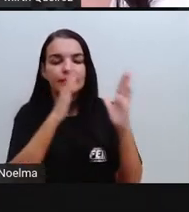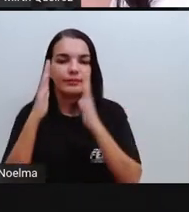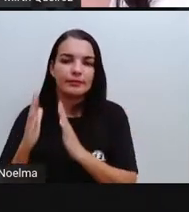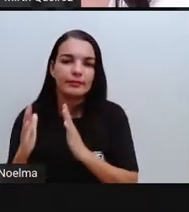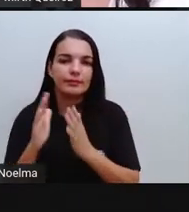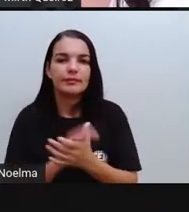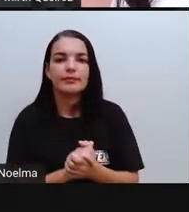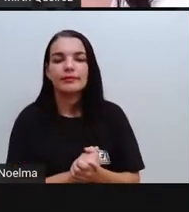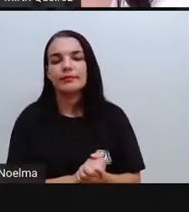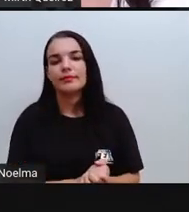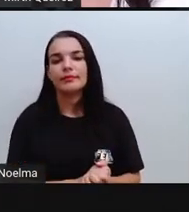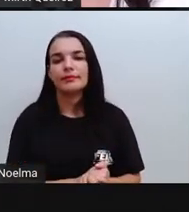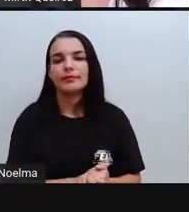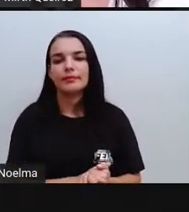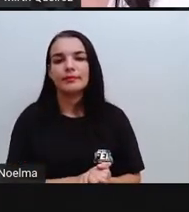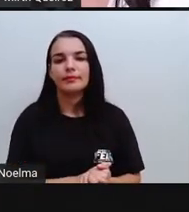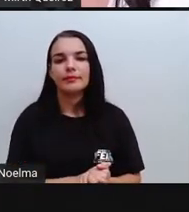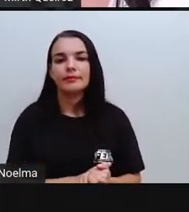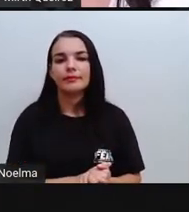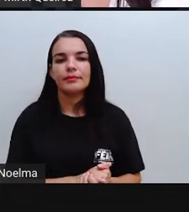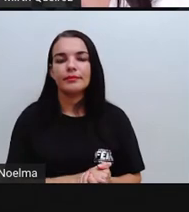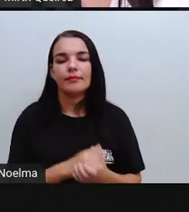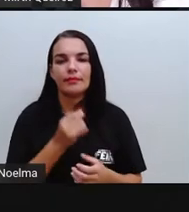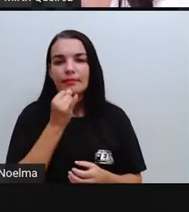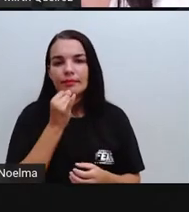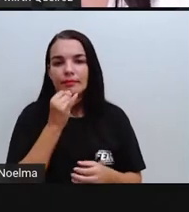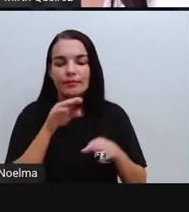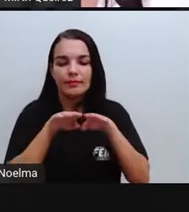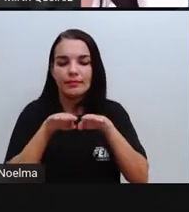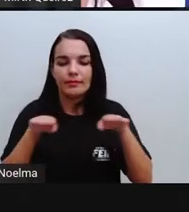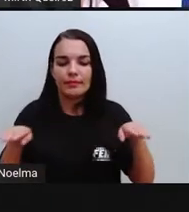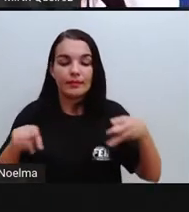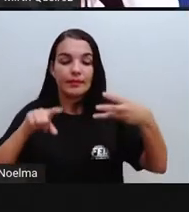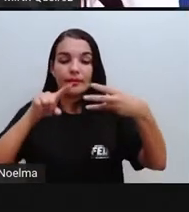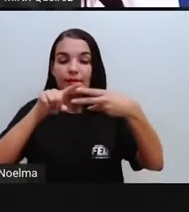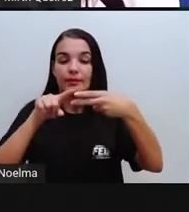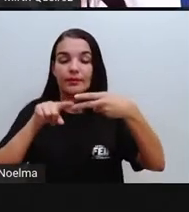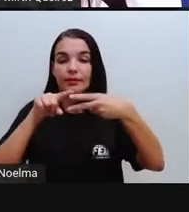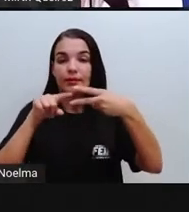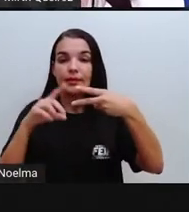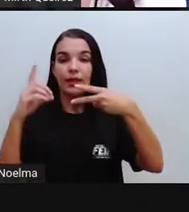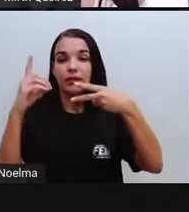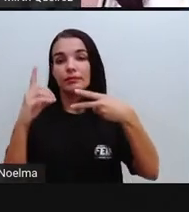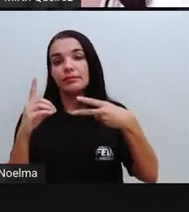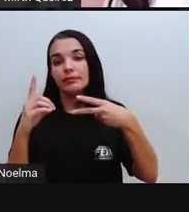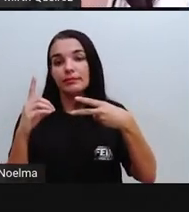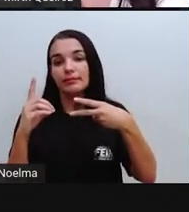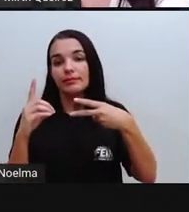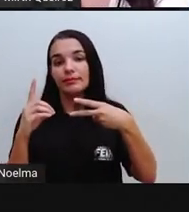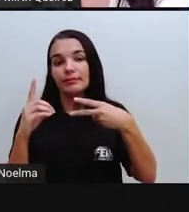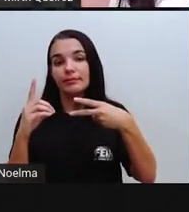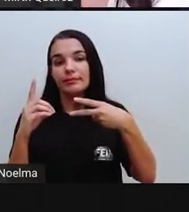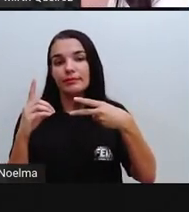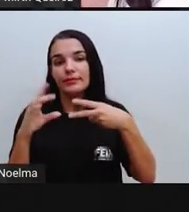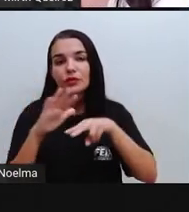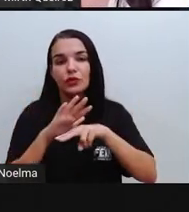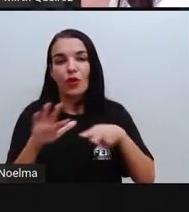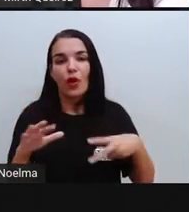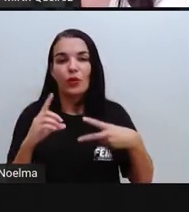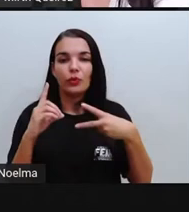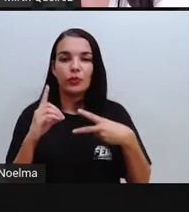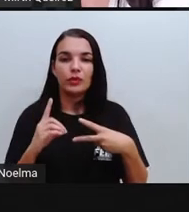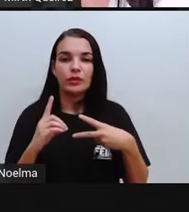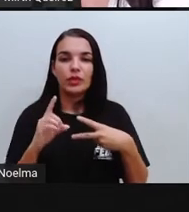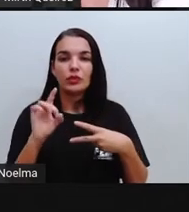ciclo, trapézio, losango, triângulo. São alguns dos exemplos de figuras planas que são figuras bidimensionais. O que